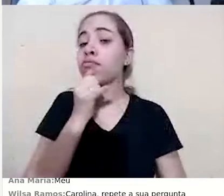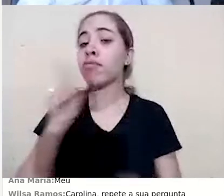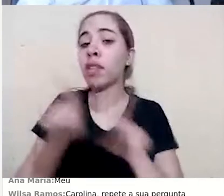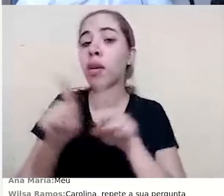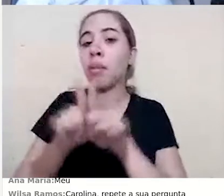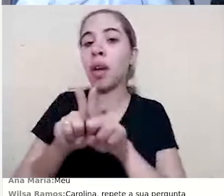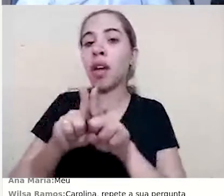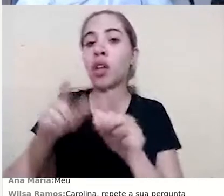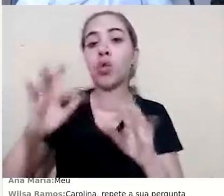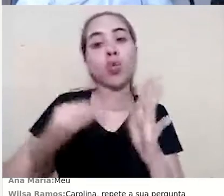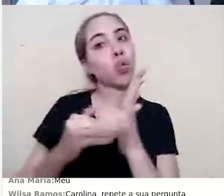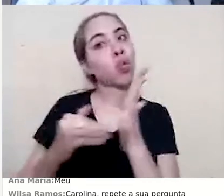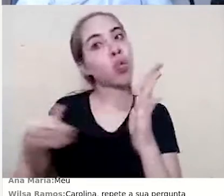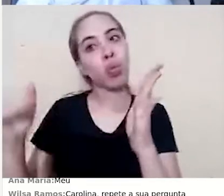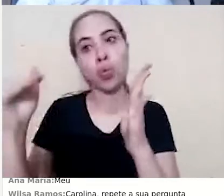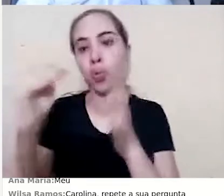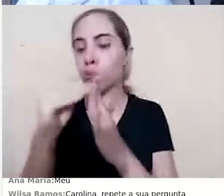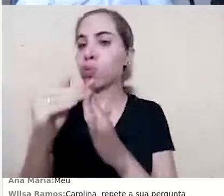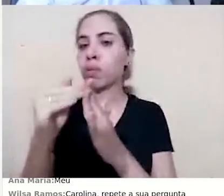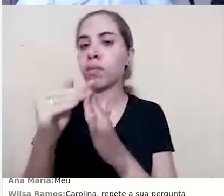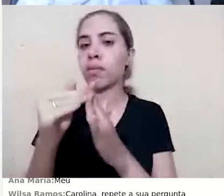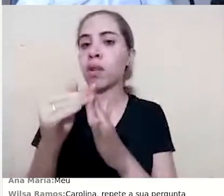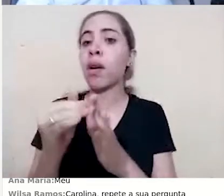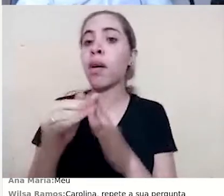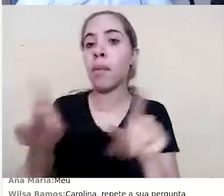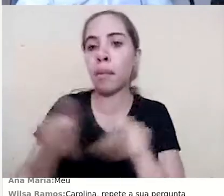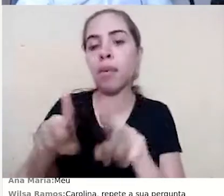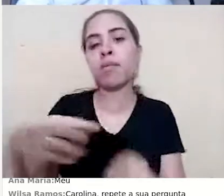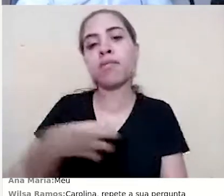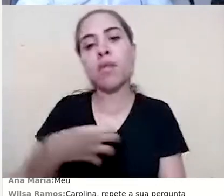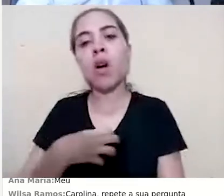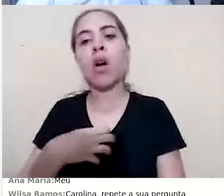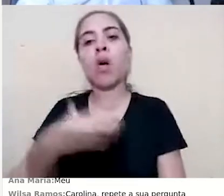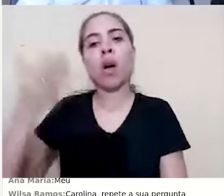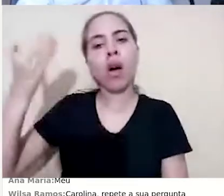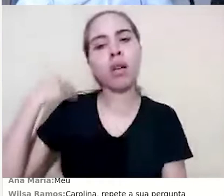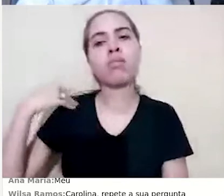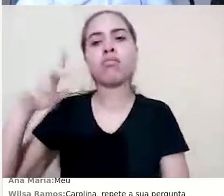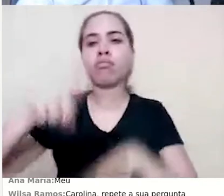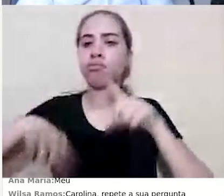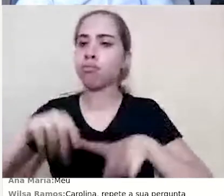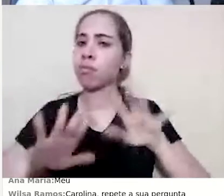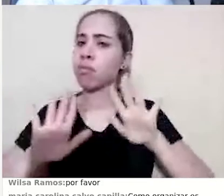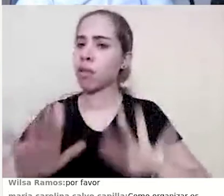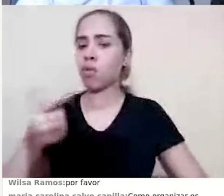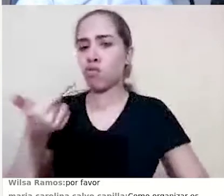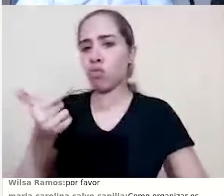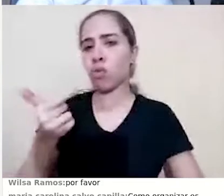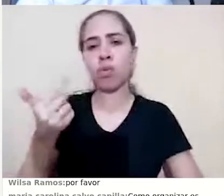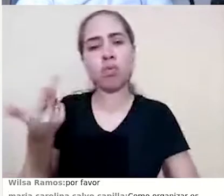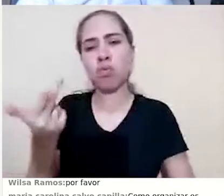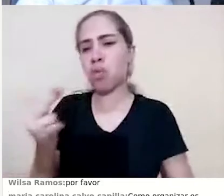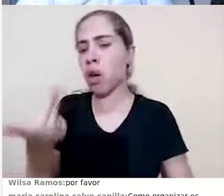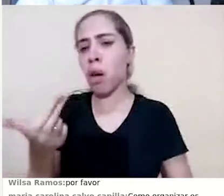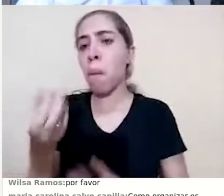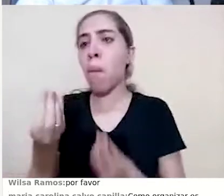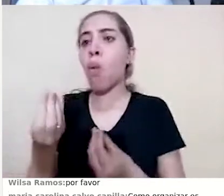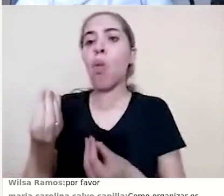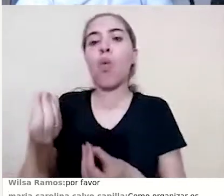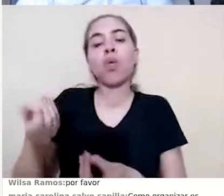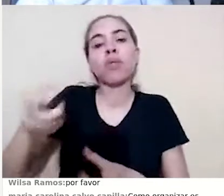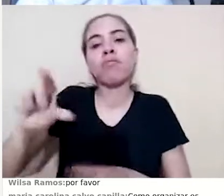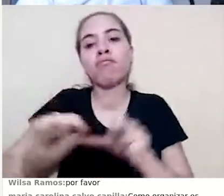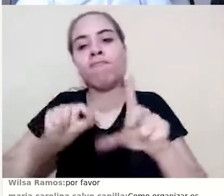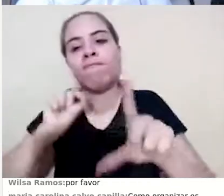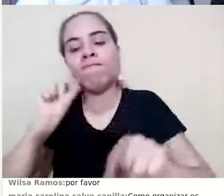todos. Da mesma forma que a ferramenta anterior, ela não tem muitas opções de